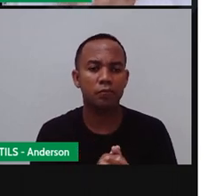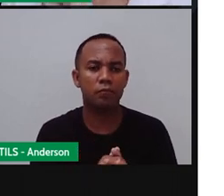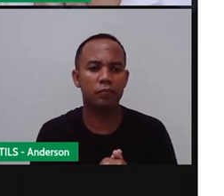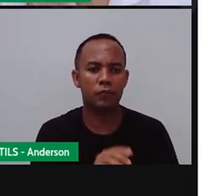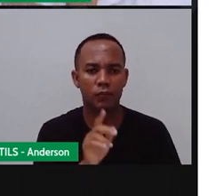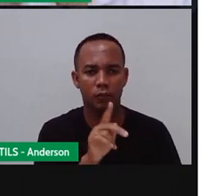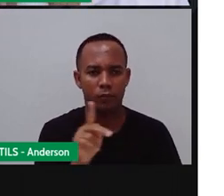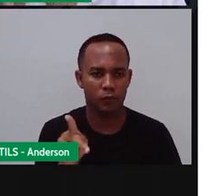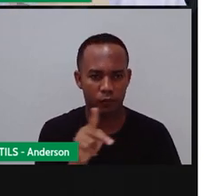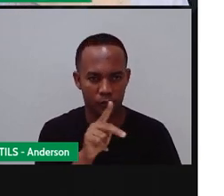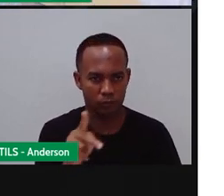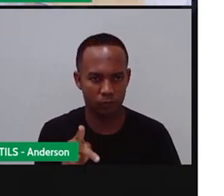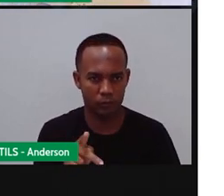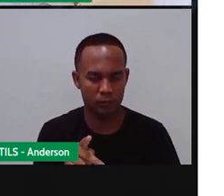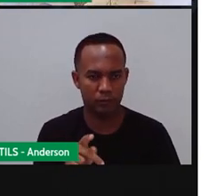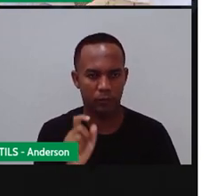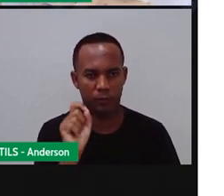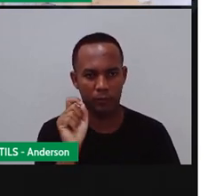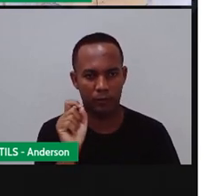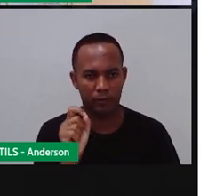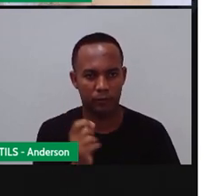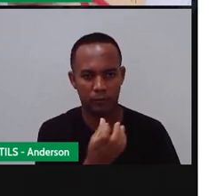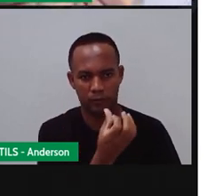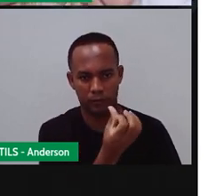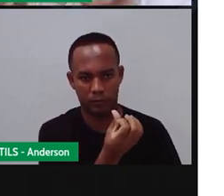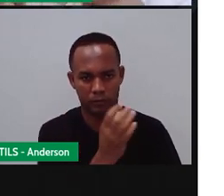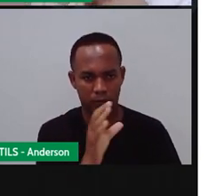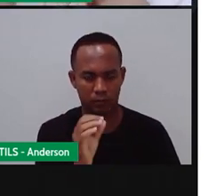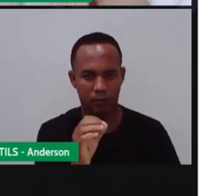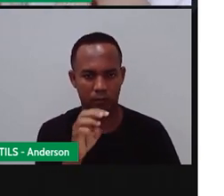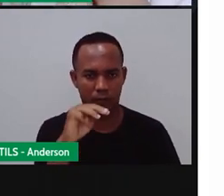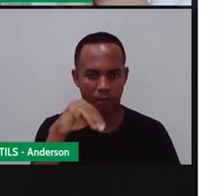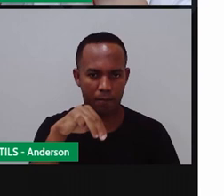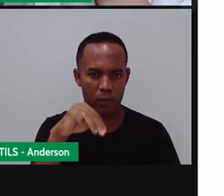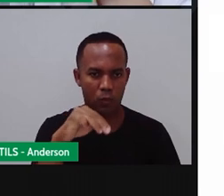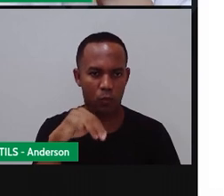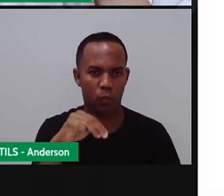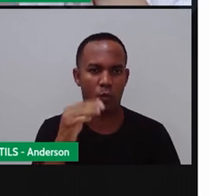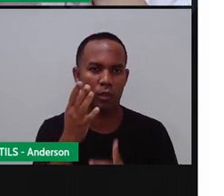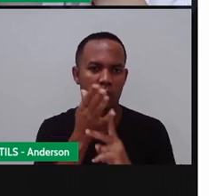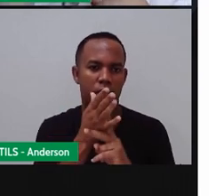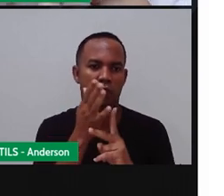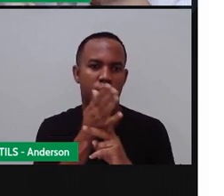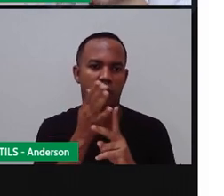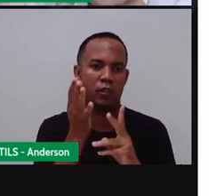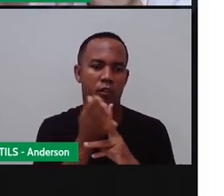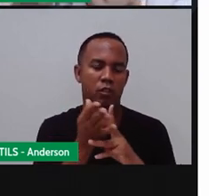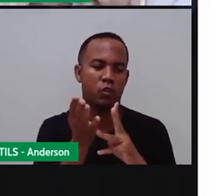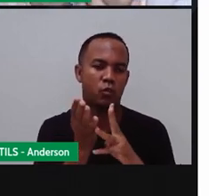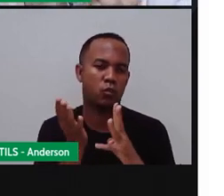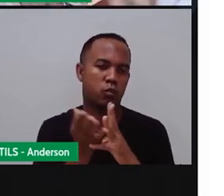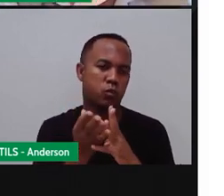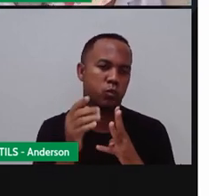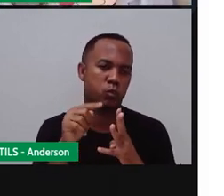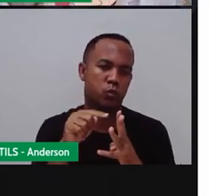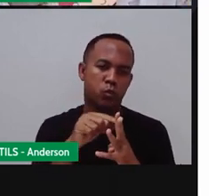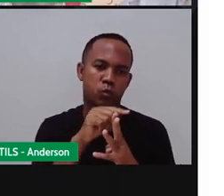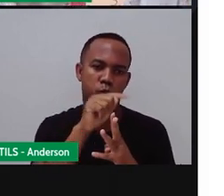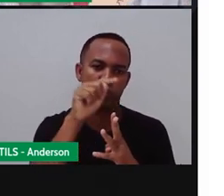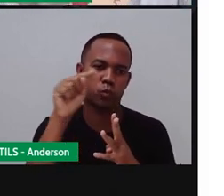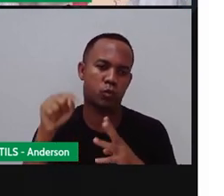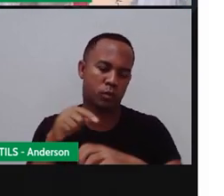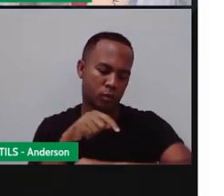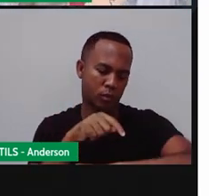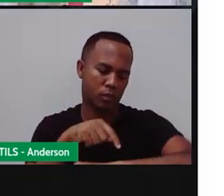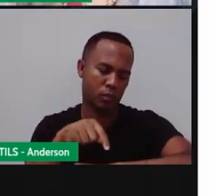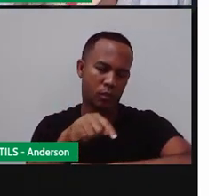os sessenta minutos, não é isso? Ó, e dividiu nesse relógio inteiro. O que foi que ela fez? Ó,